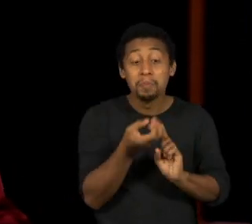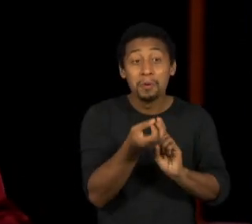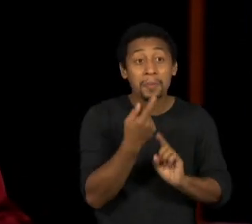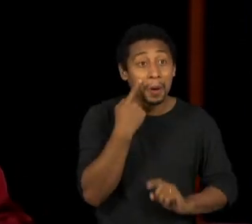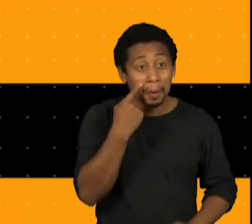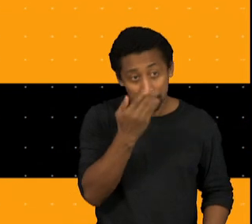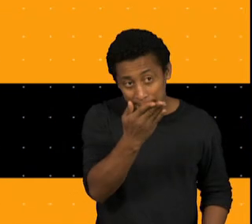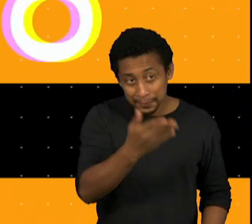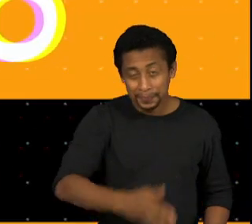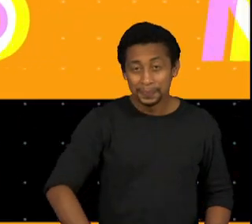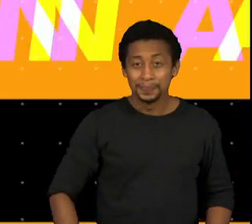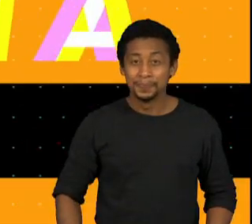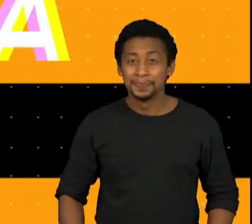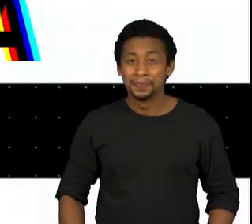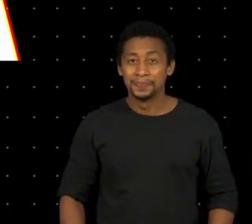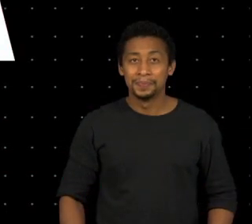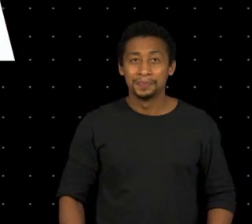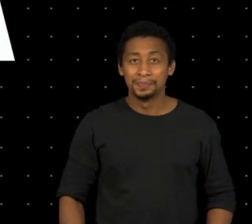sobre isso.